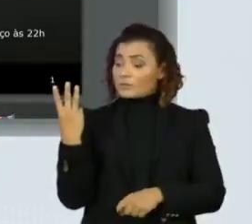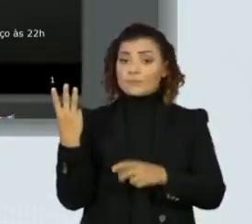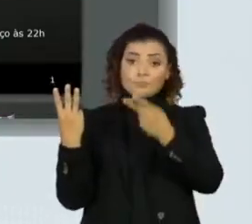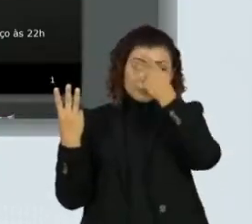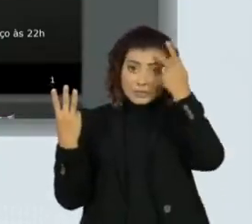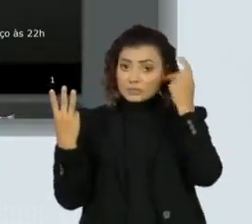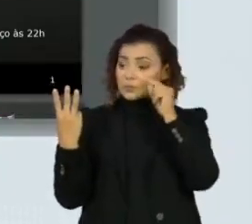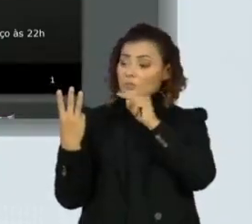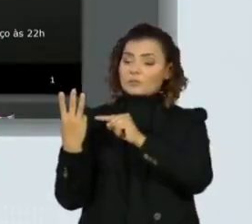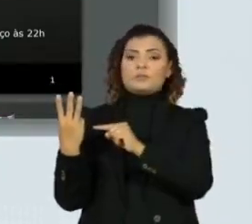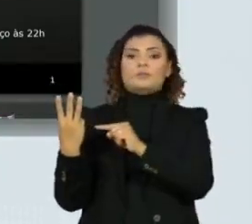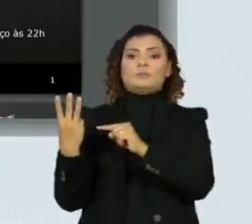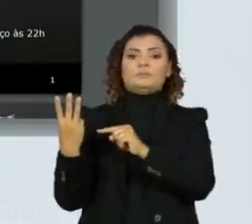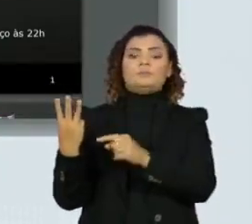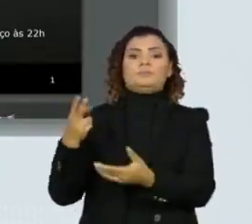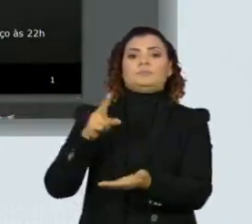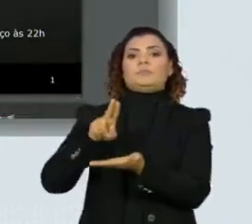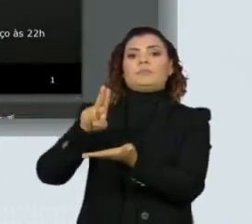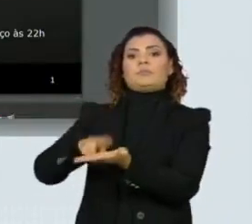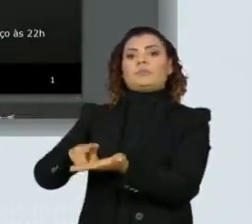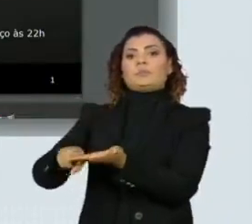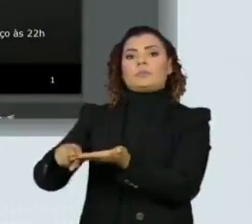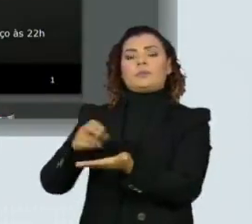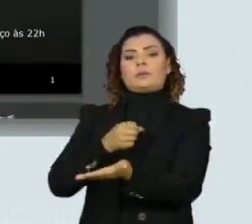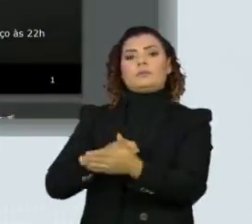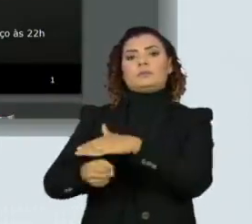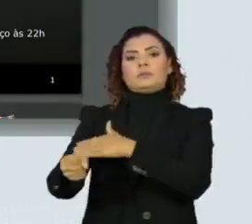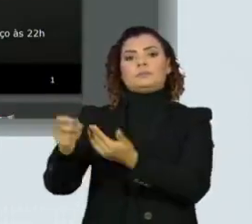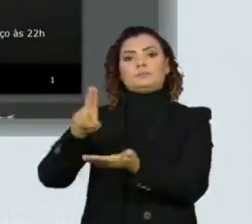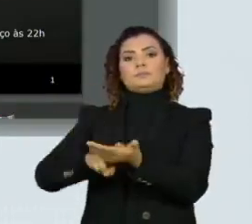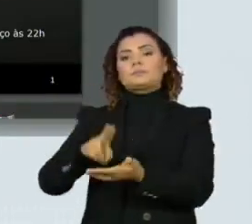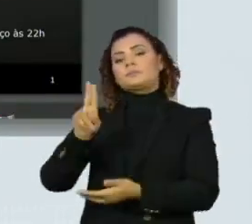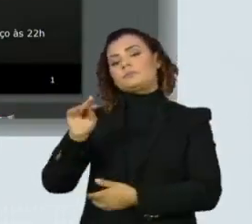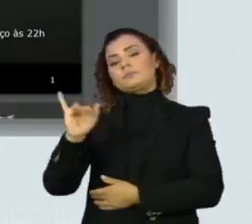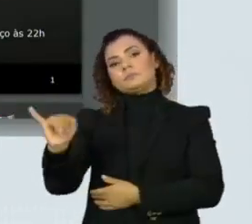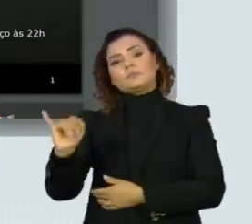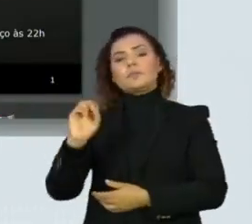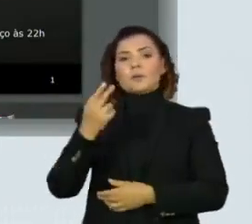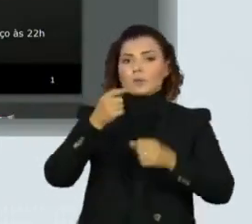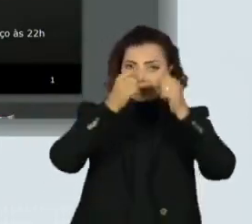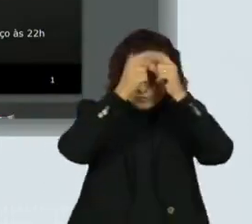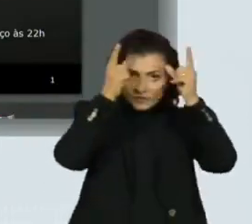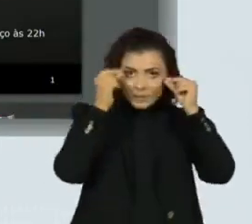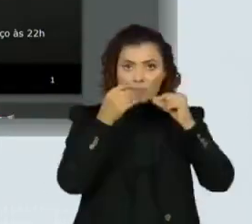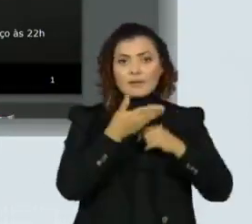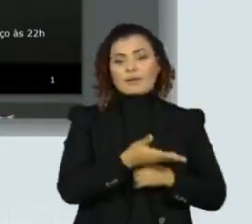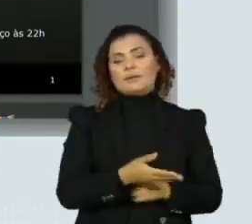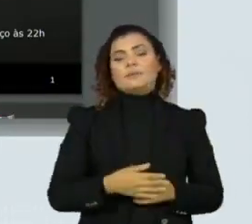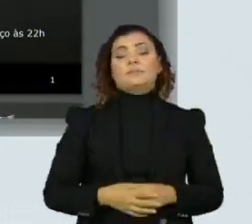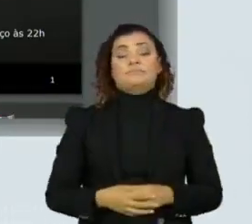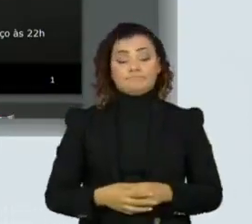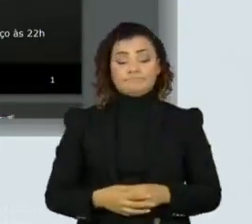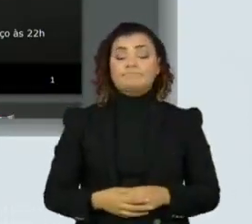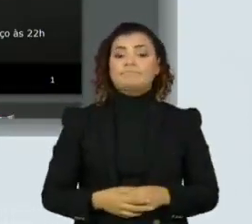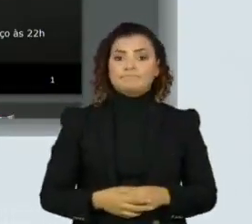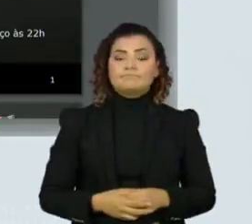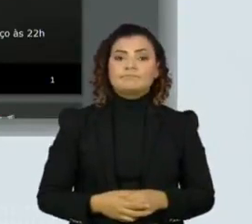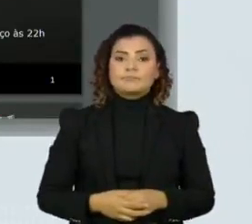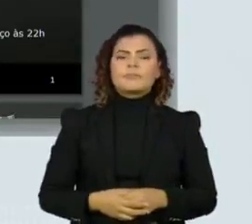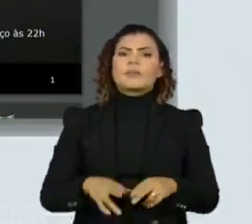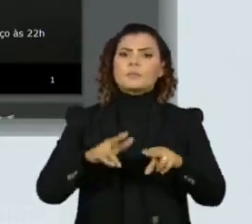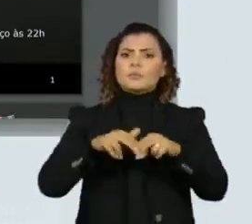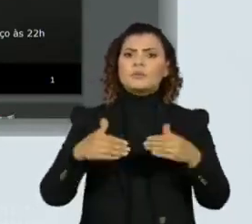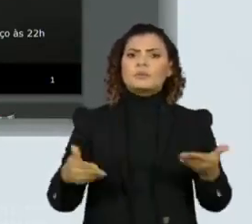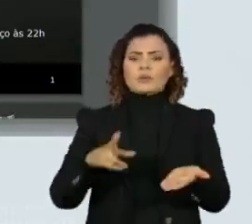estado de São Paulo são internados, seja numa UTI, seja numa enfermaria. E as